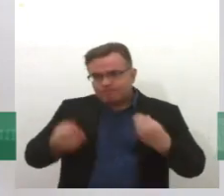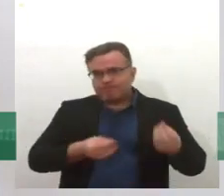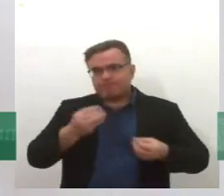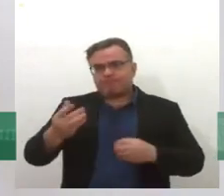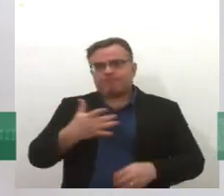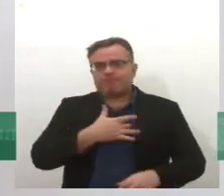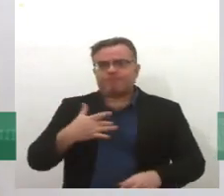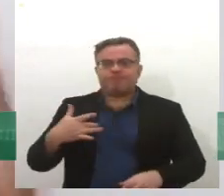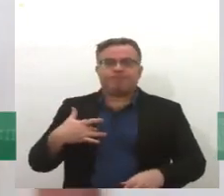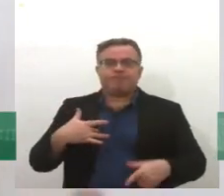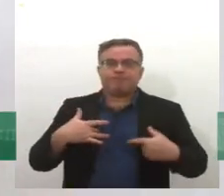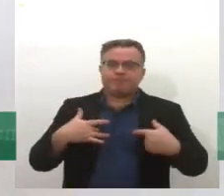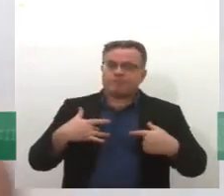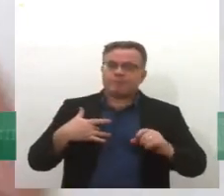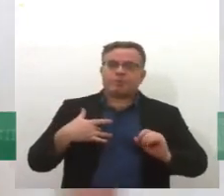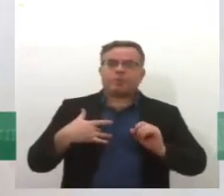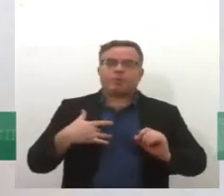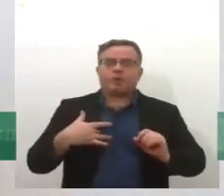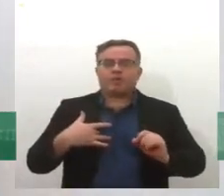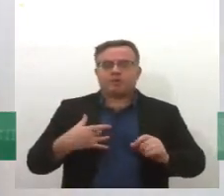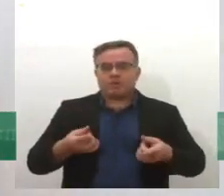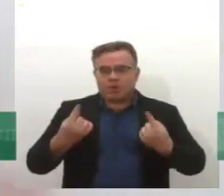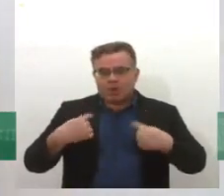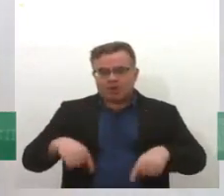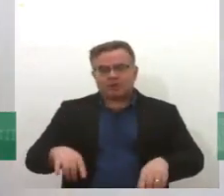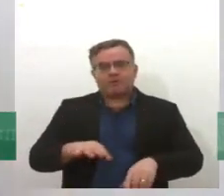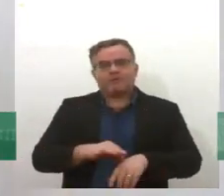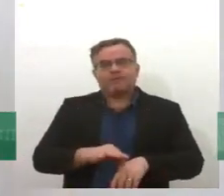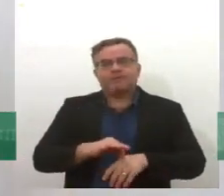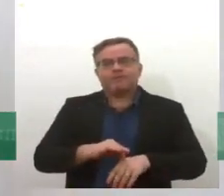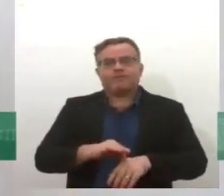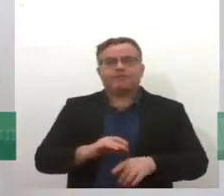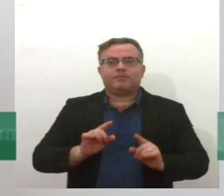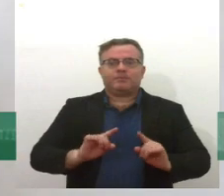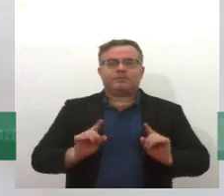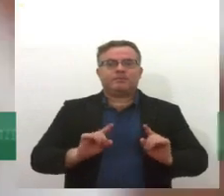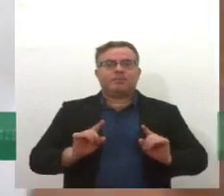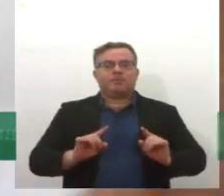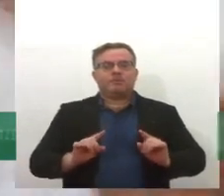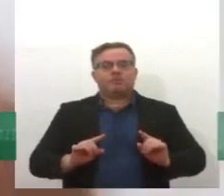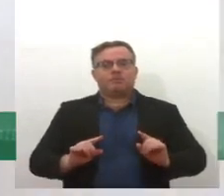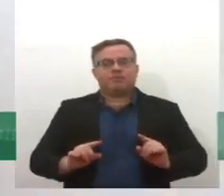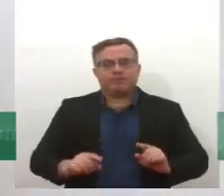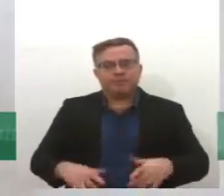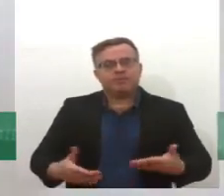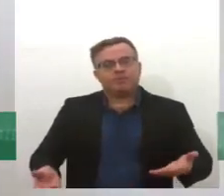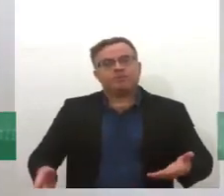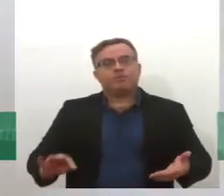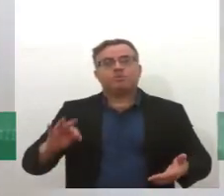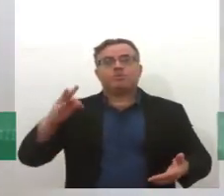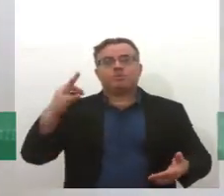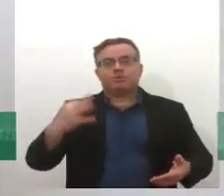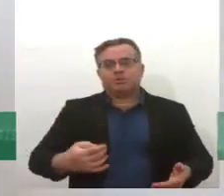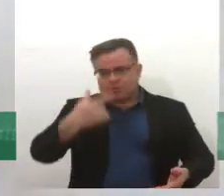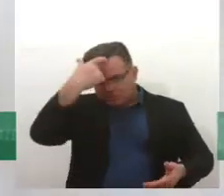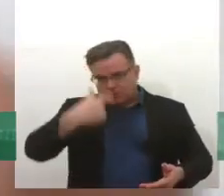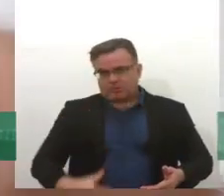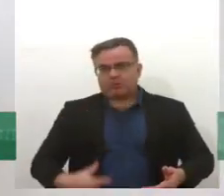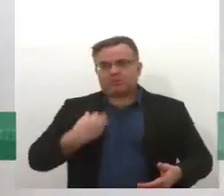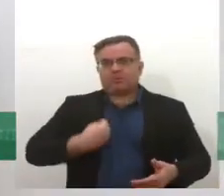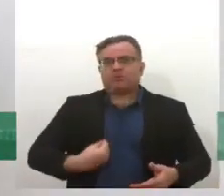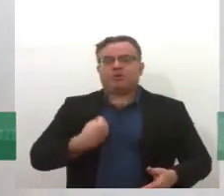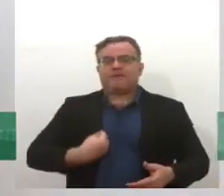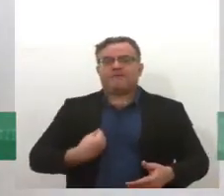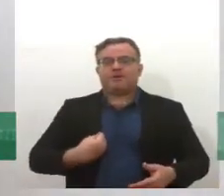ela não é só física e biológica, né? Ela fala sobre todo o aspecto do sujeito, né?